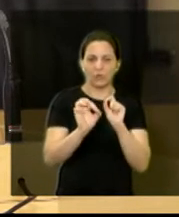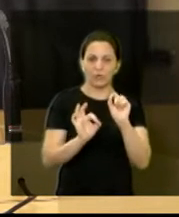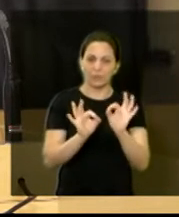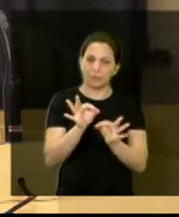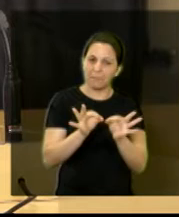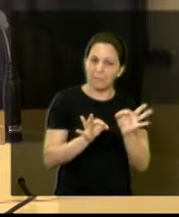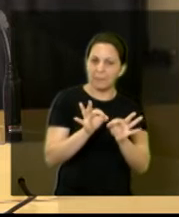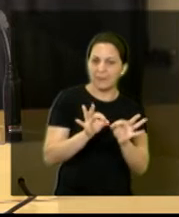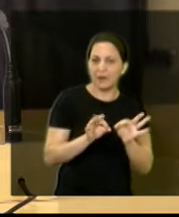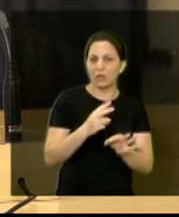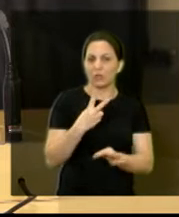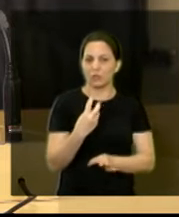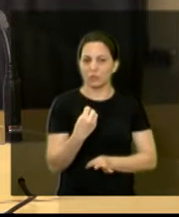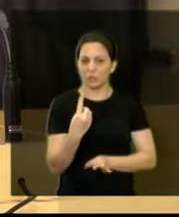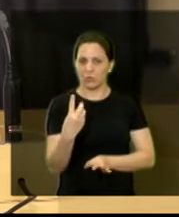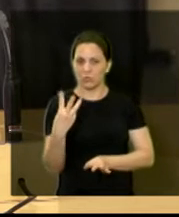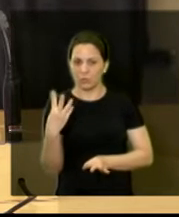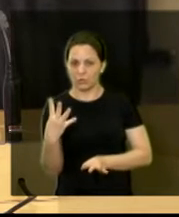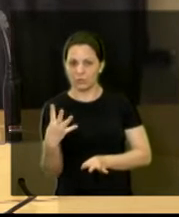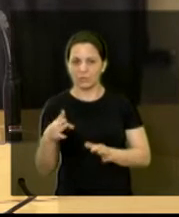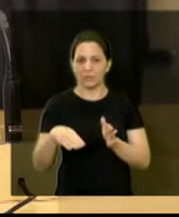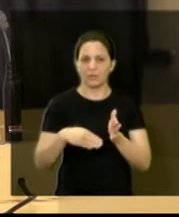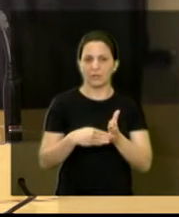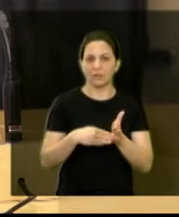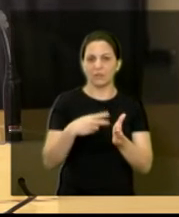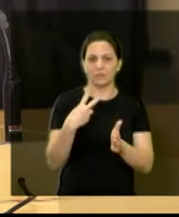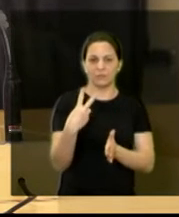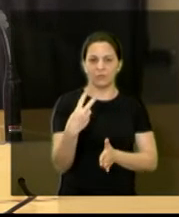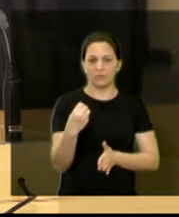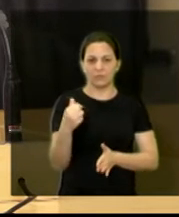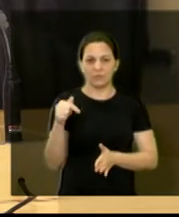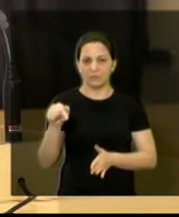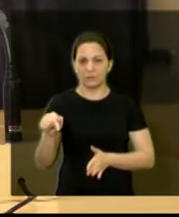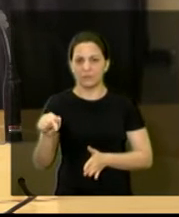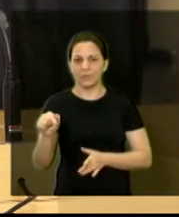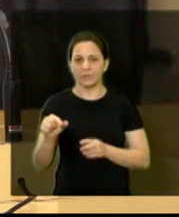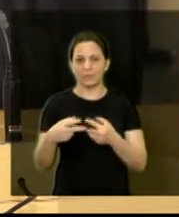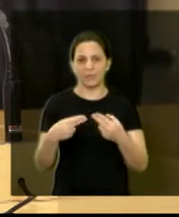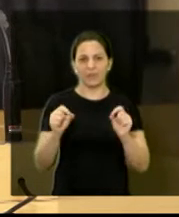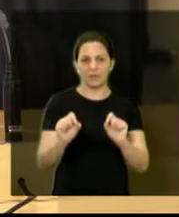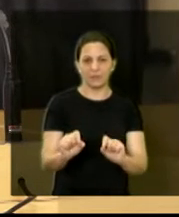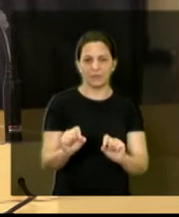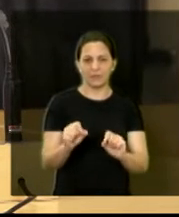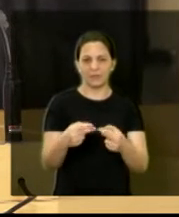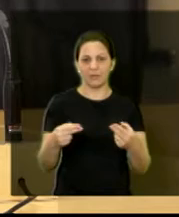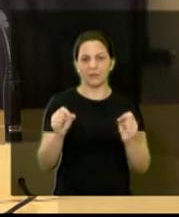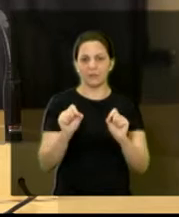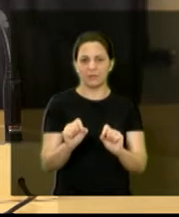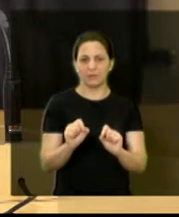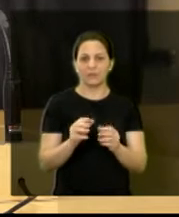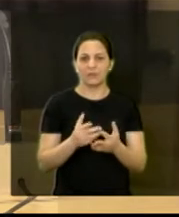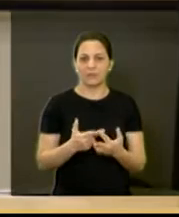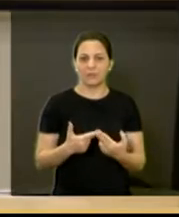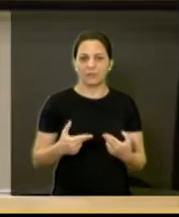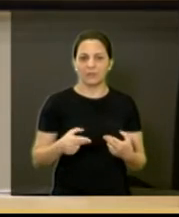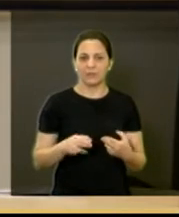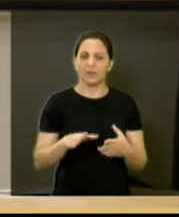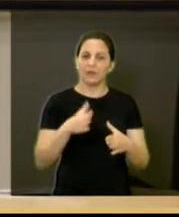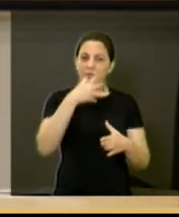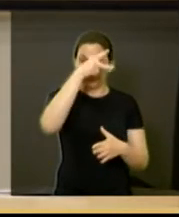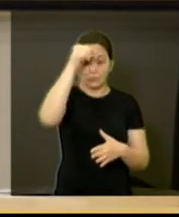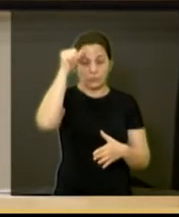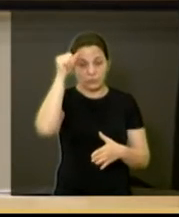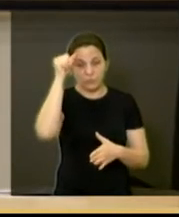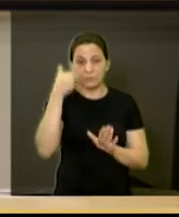elaborado 2014 a 2017, aprovado também por essa casa, pelo executivo.